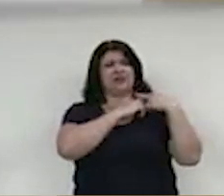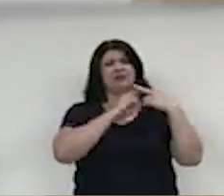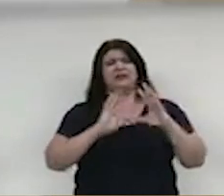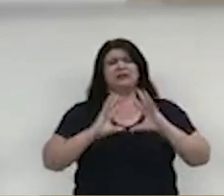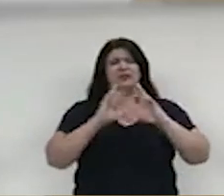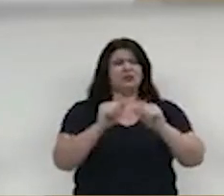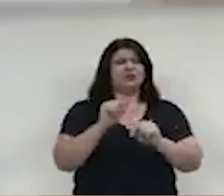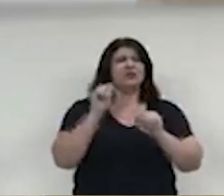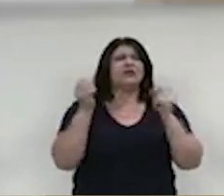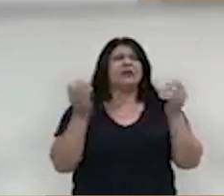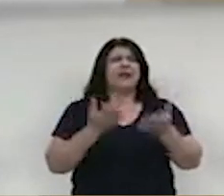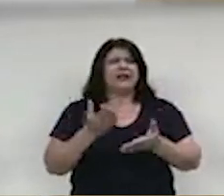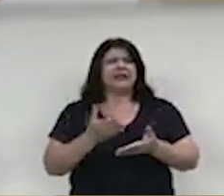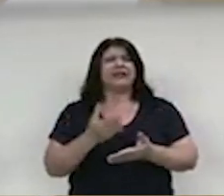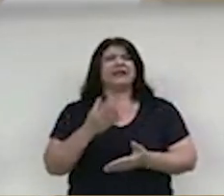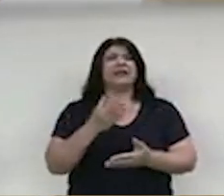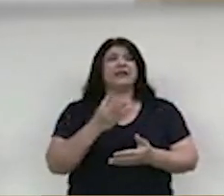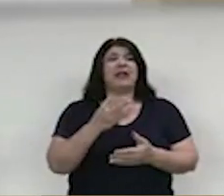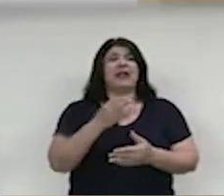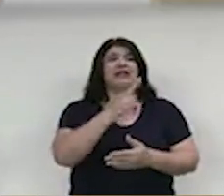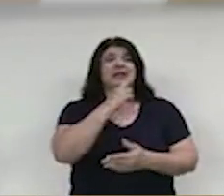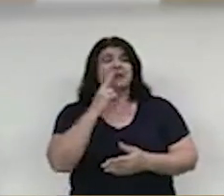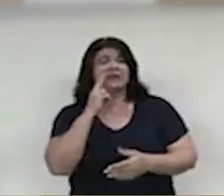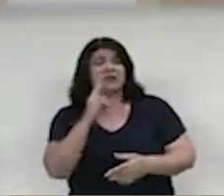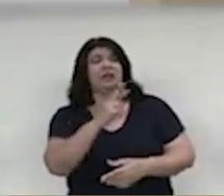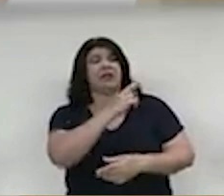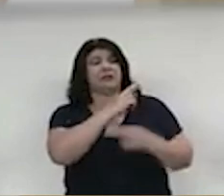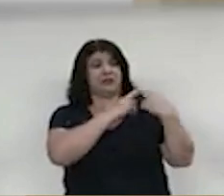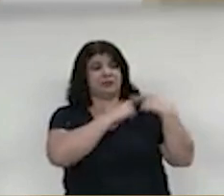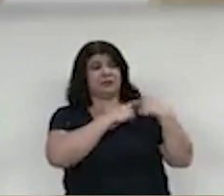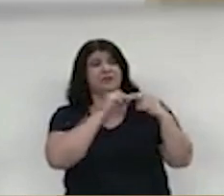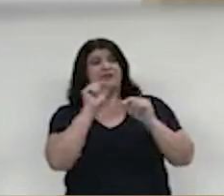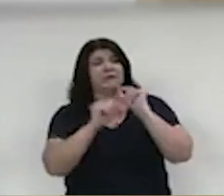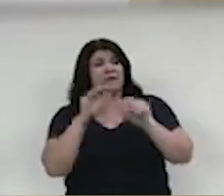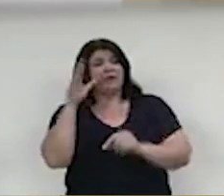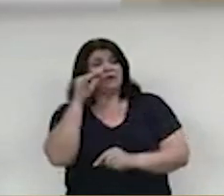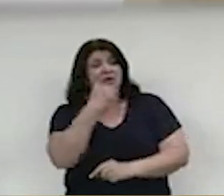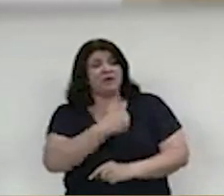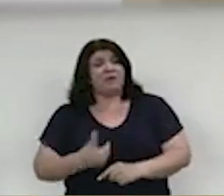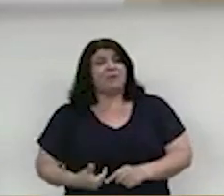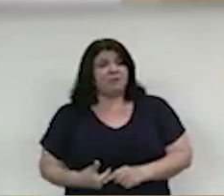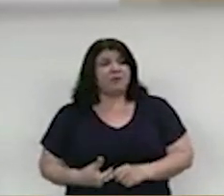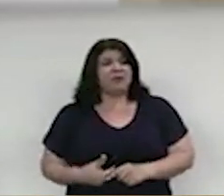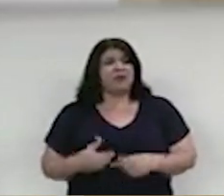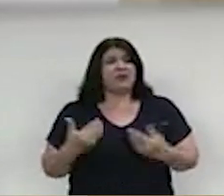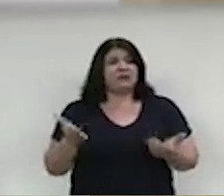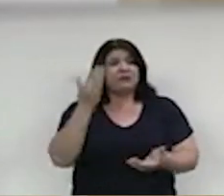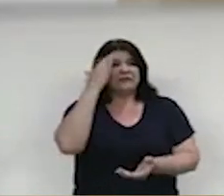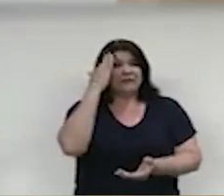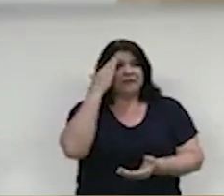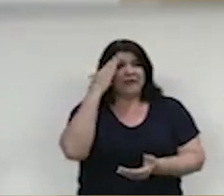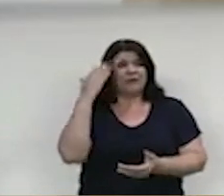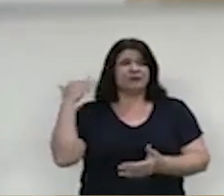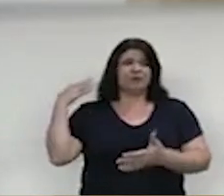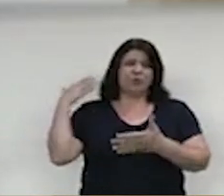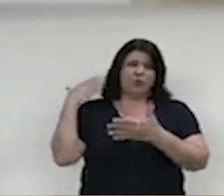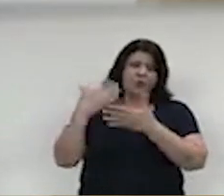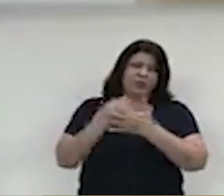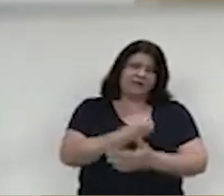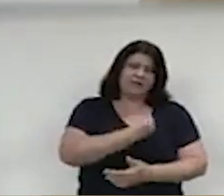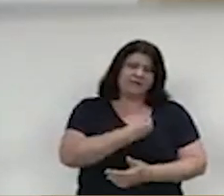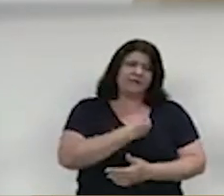comerciante e servidor público municipal. Assim, diante de todo exposto e da trajetória pessoal e funcional extraordinária